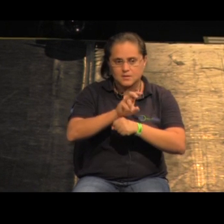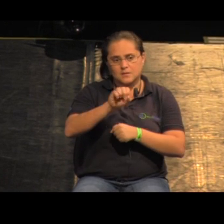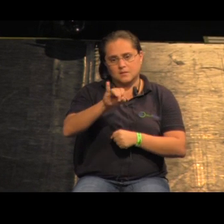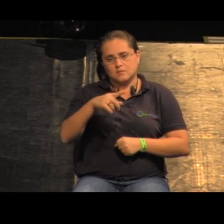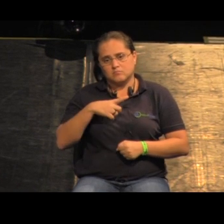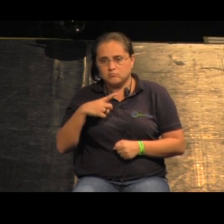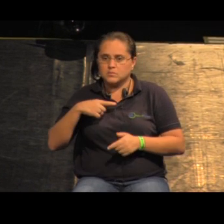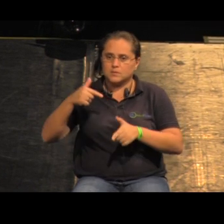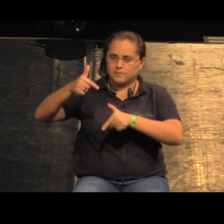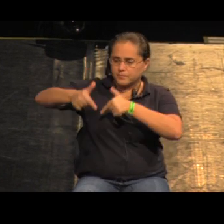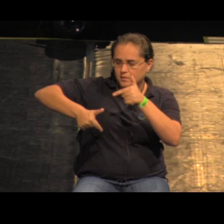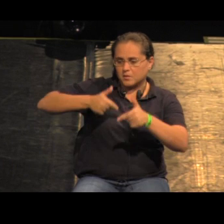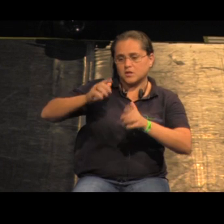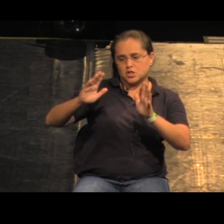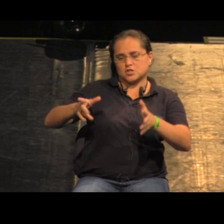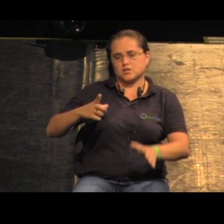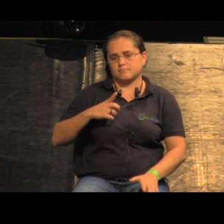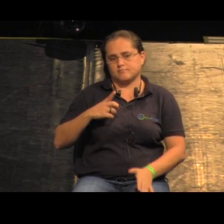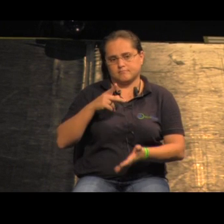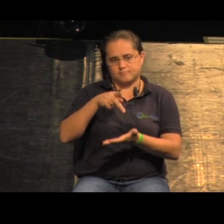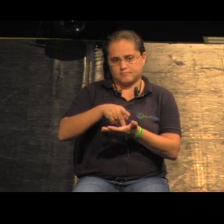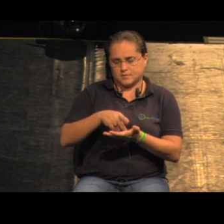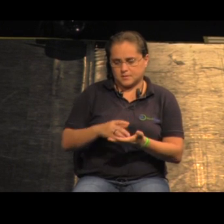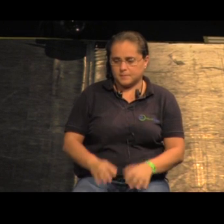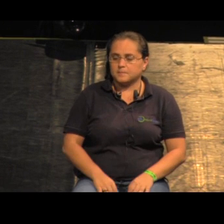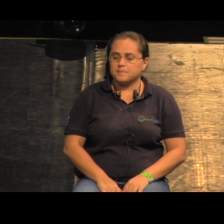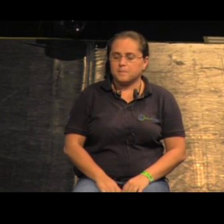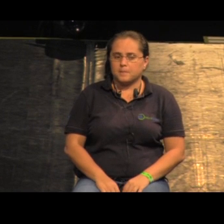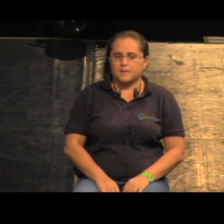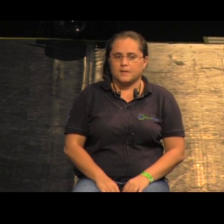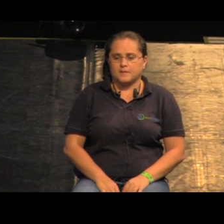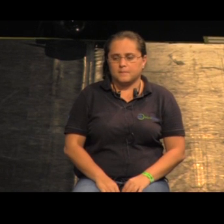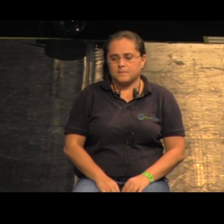trabalhando com aquilo que já é o efeito negativo existente